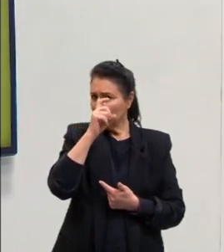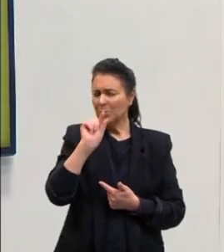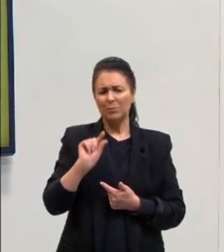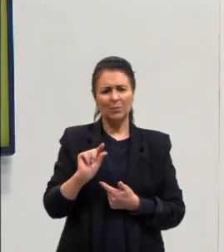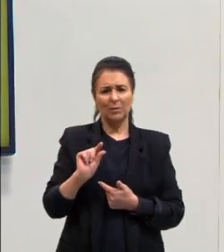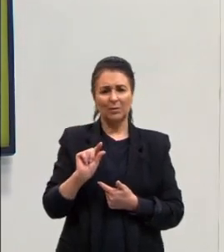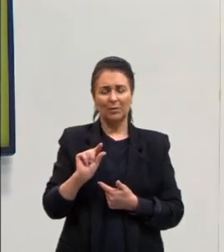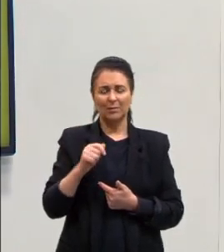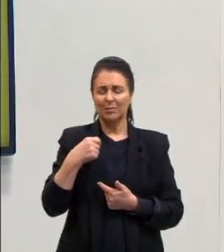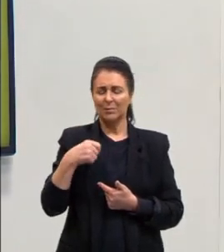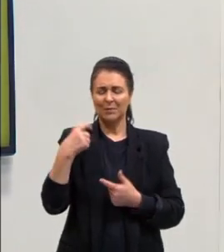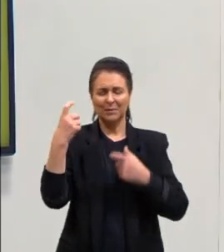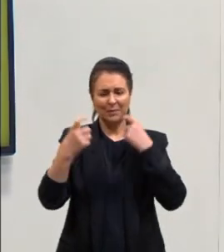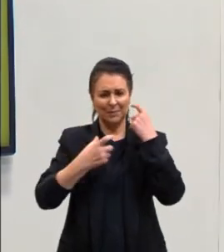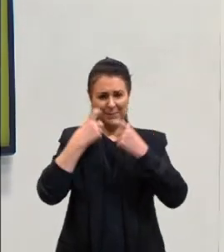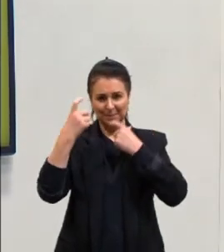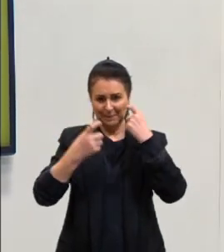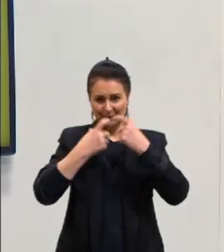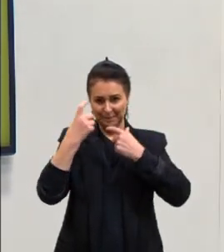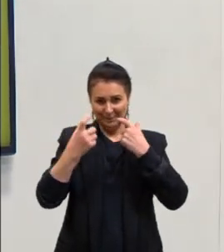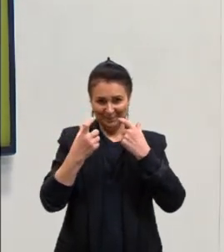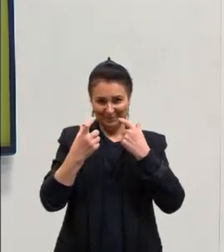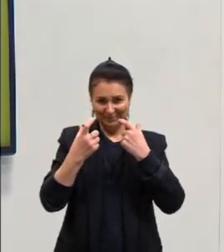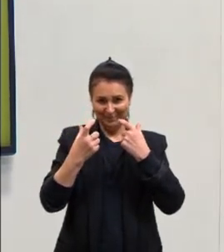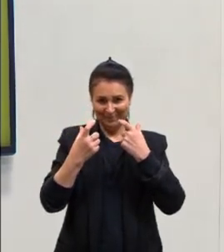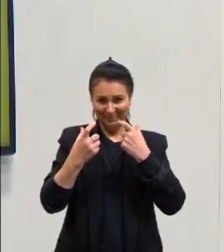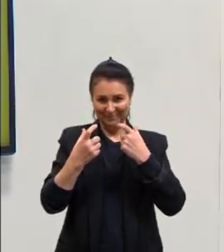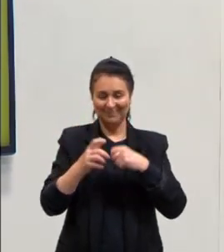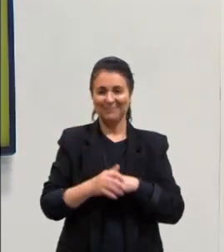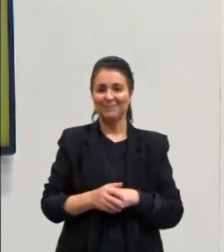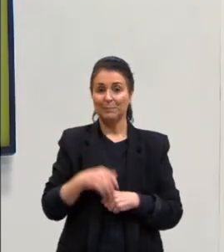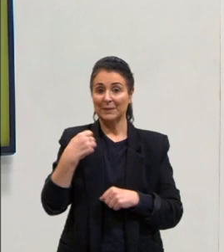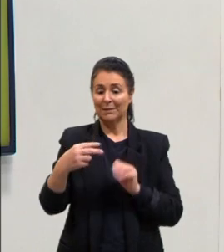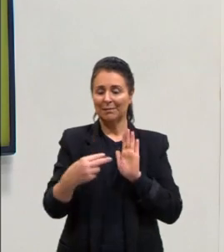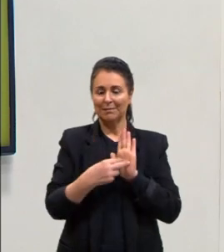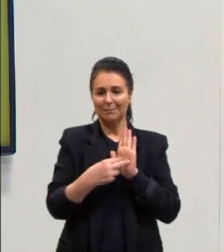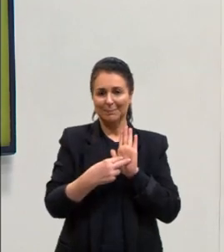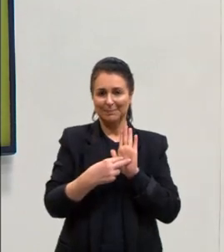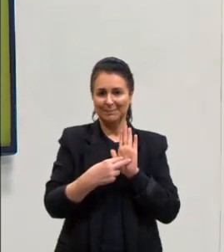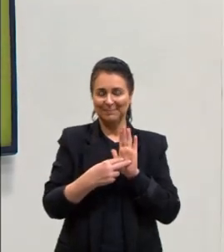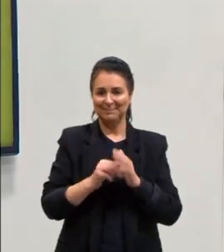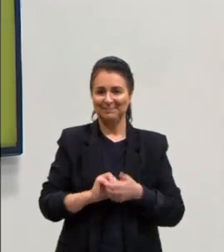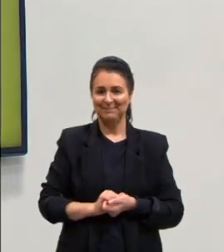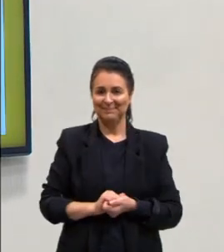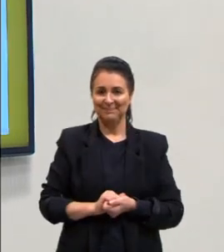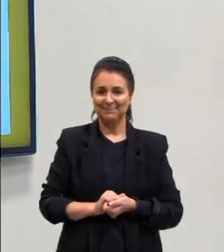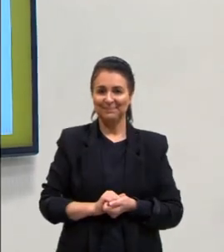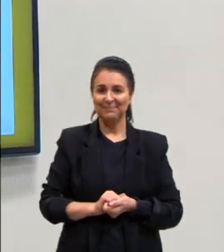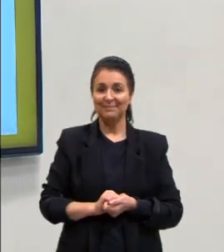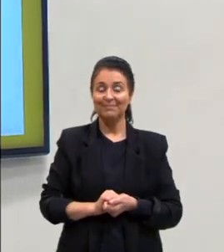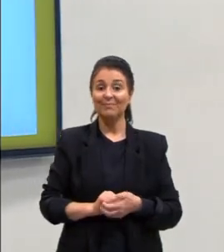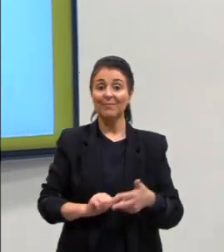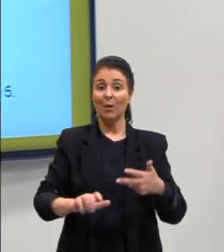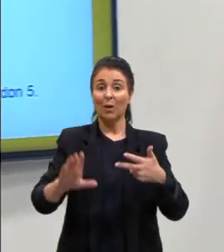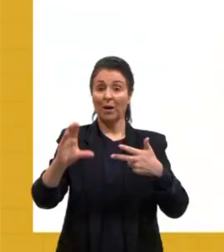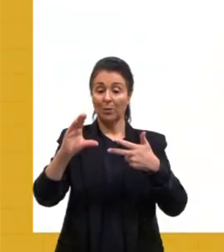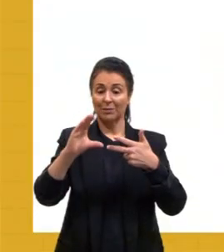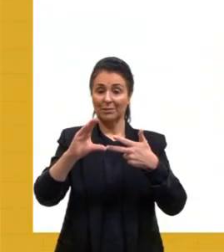preocupa. É um pouquinho mais trabalhoso, mas não é difícil. Vamos ver a letra C.